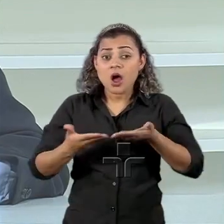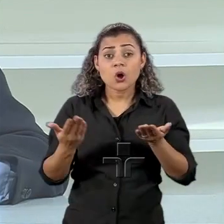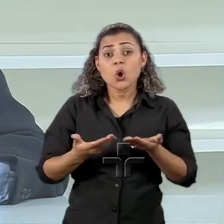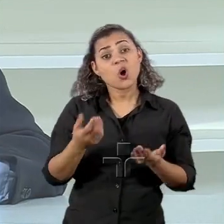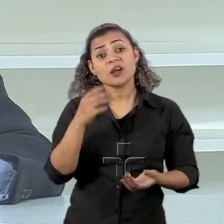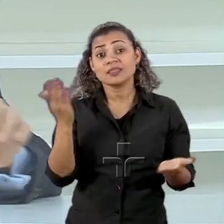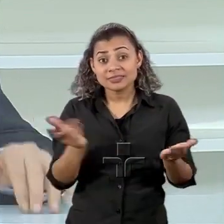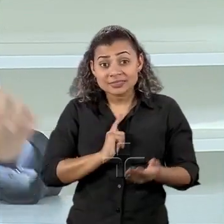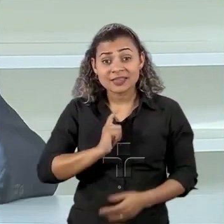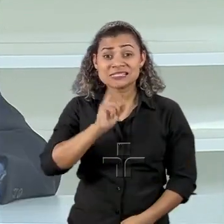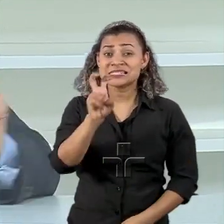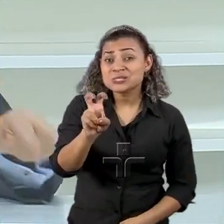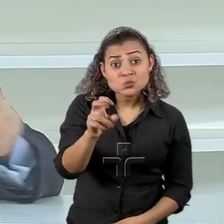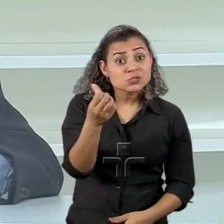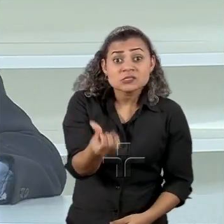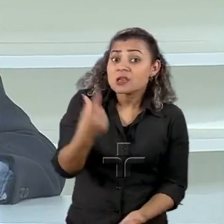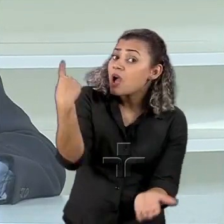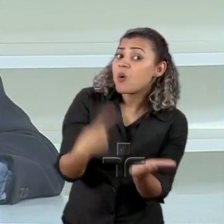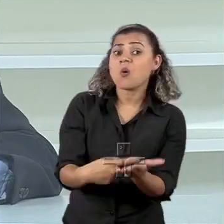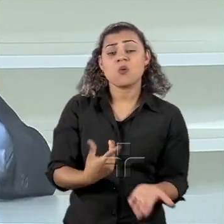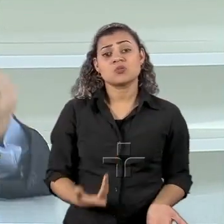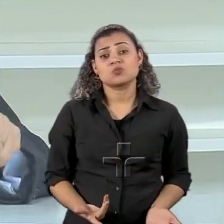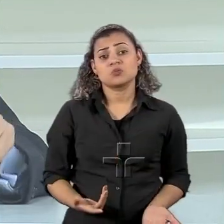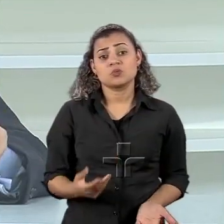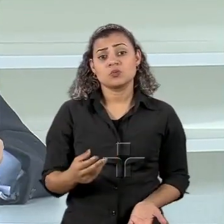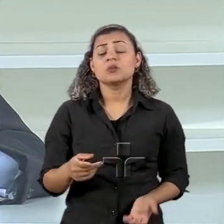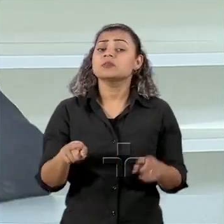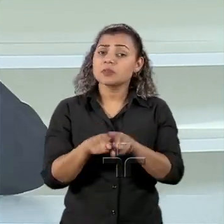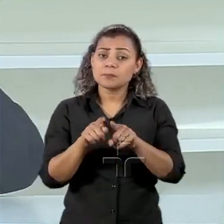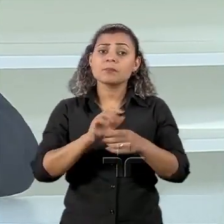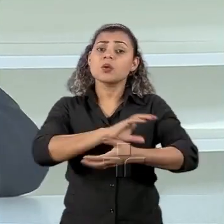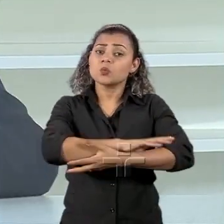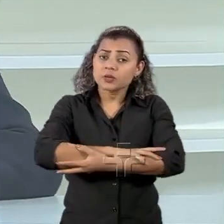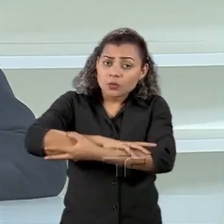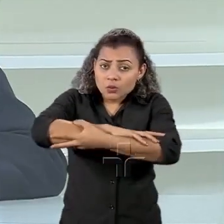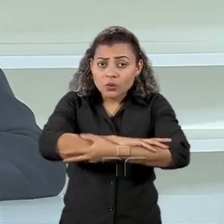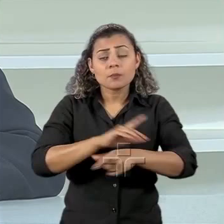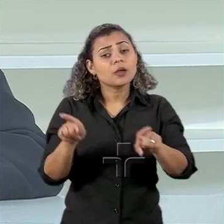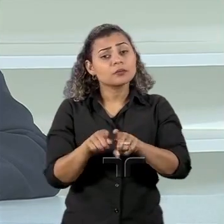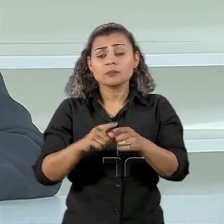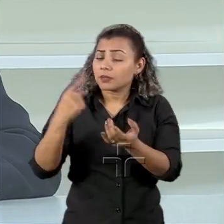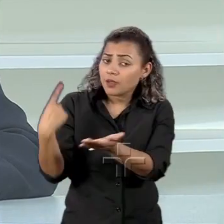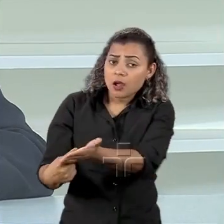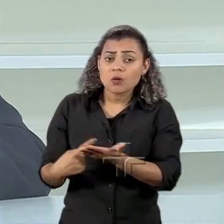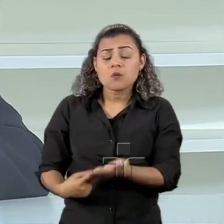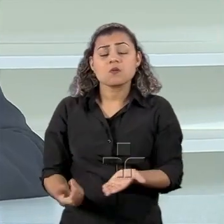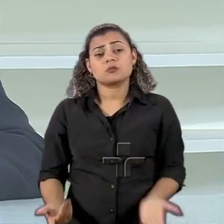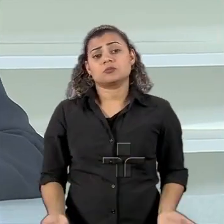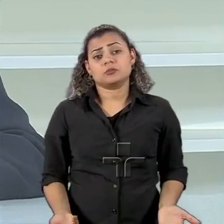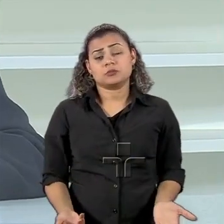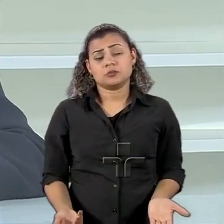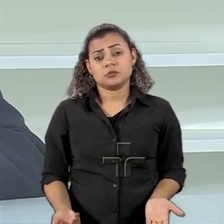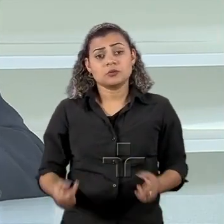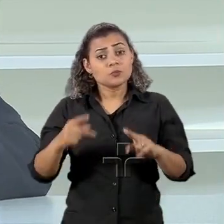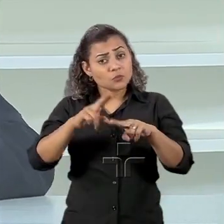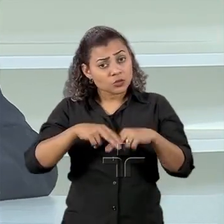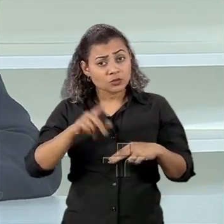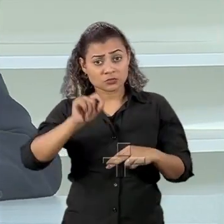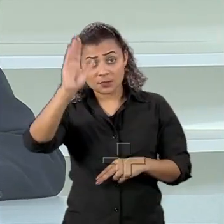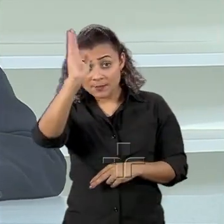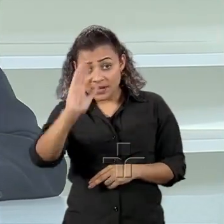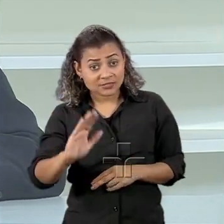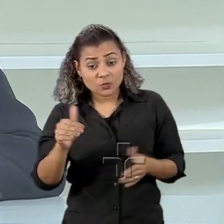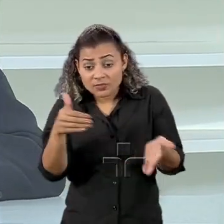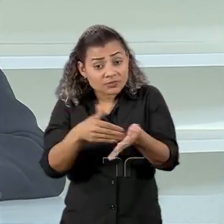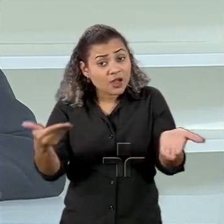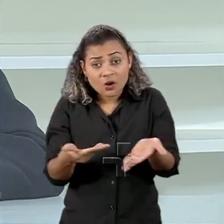seis acordos, inclusive com a União Europeia. Esses acordos têm regras que, em grande parte, o Brasil até agora